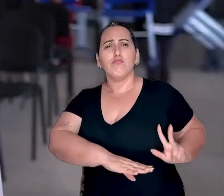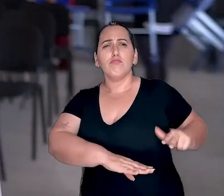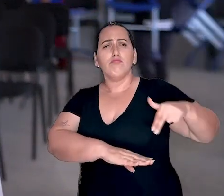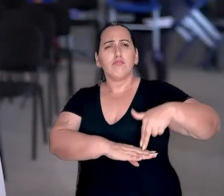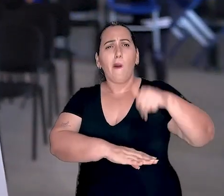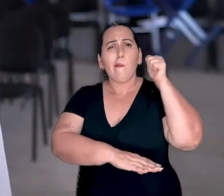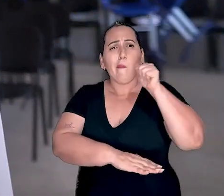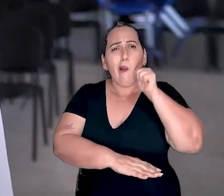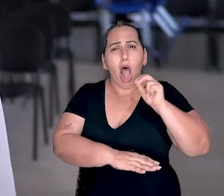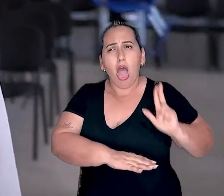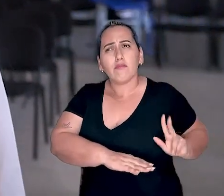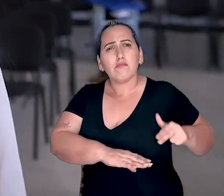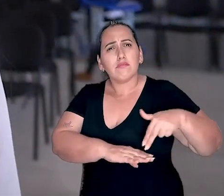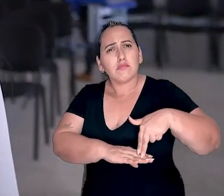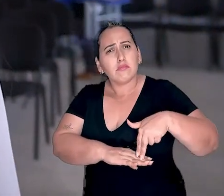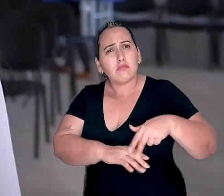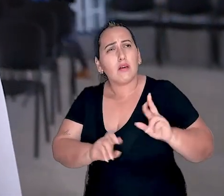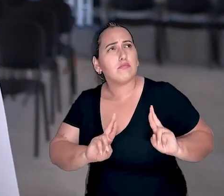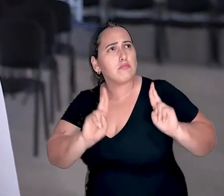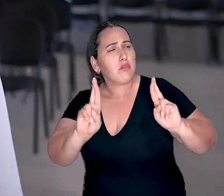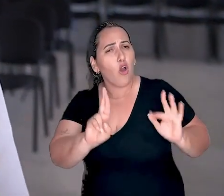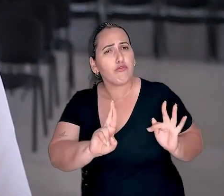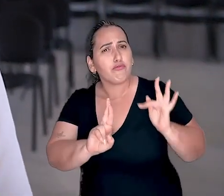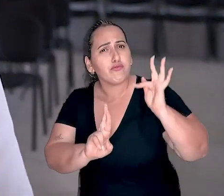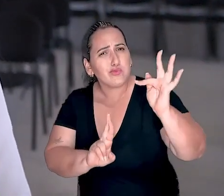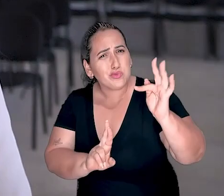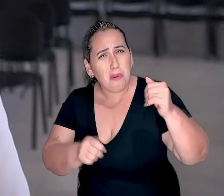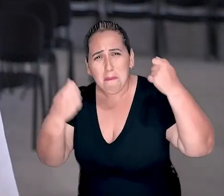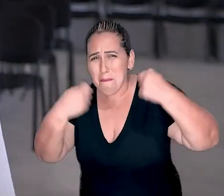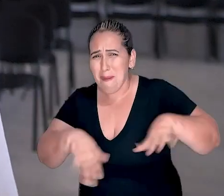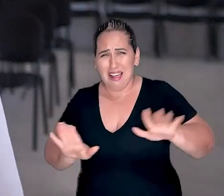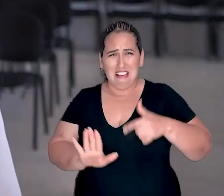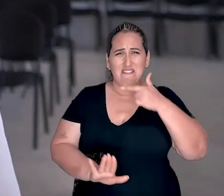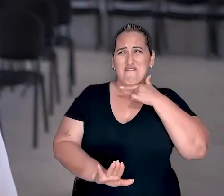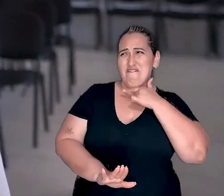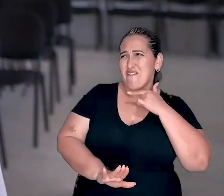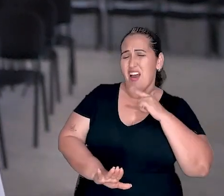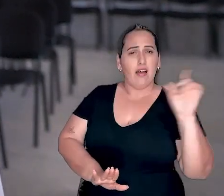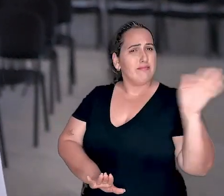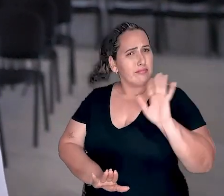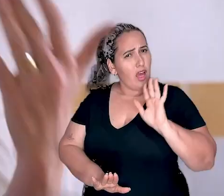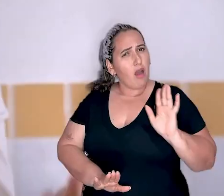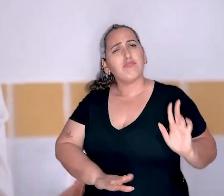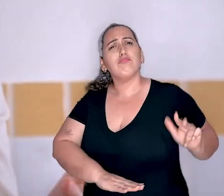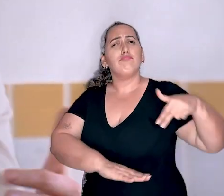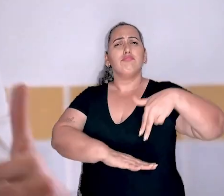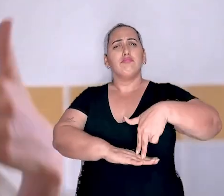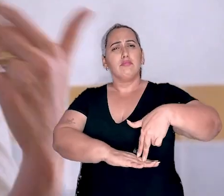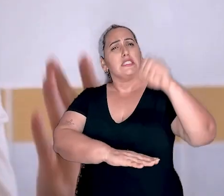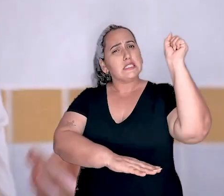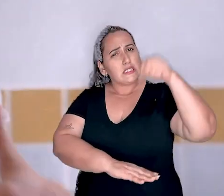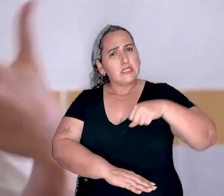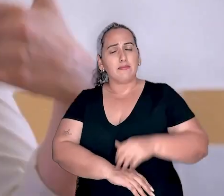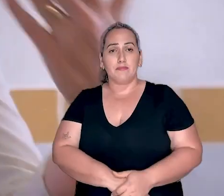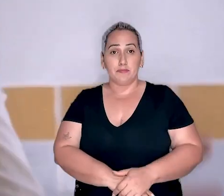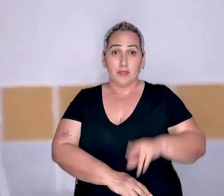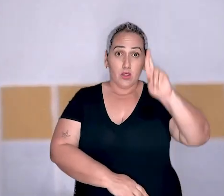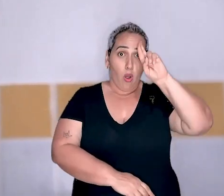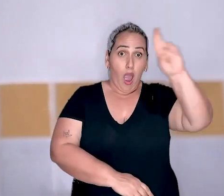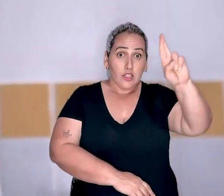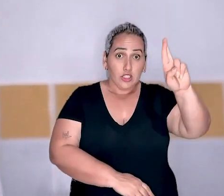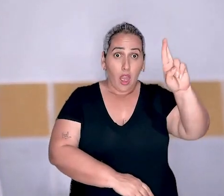mulheres, votarem mais mulheres e a esperança é que um dia a gente não precise das cotas para ocupar esses lugares. A chefe de cartório da